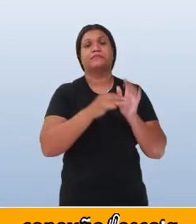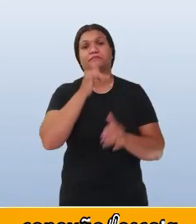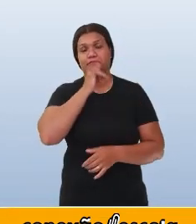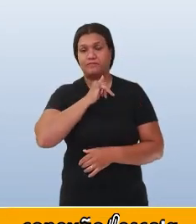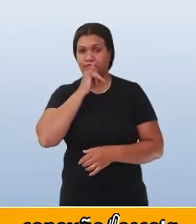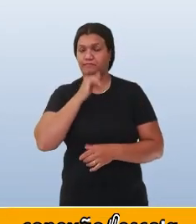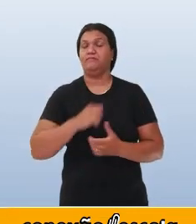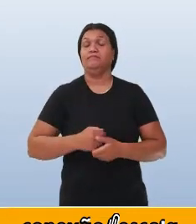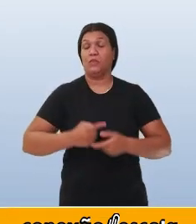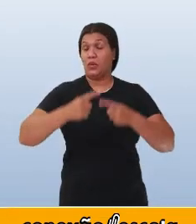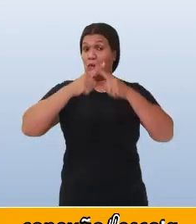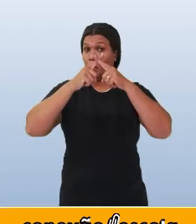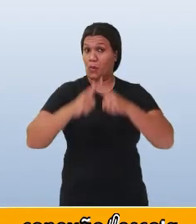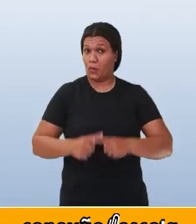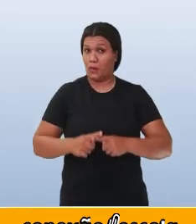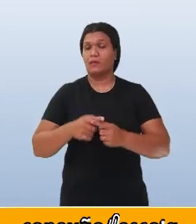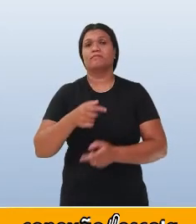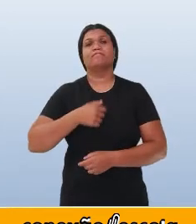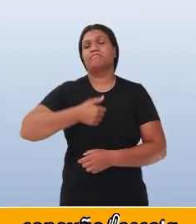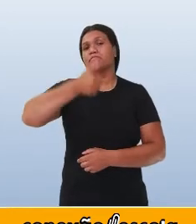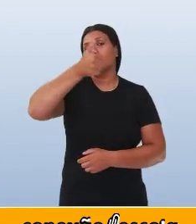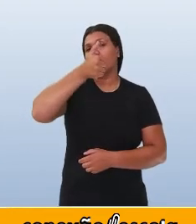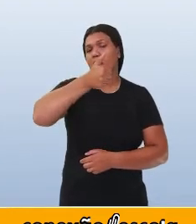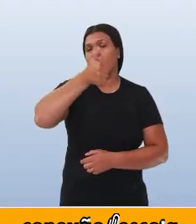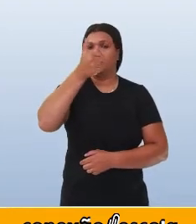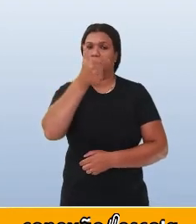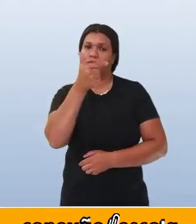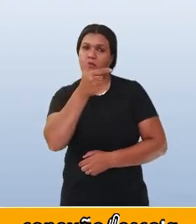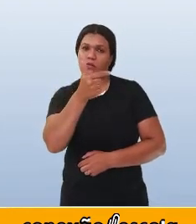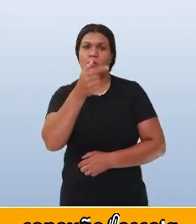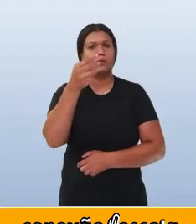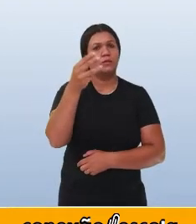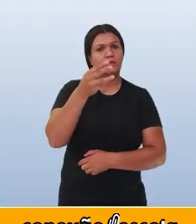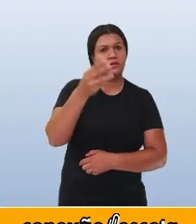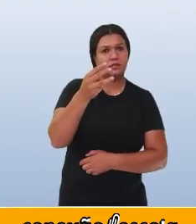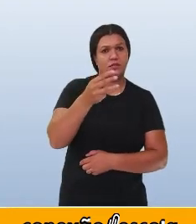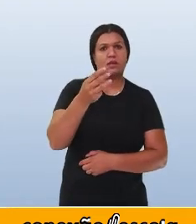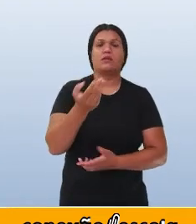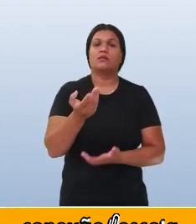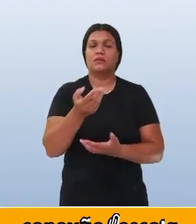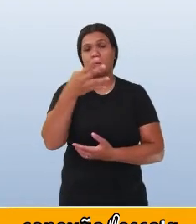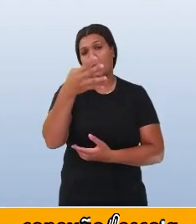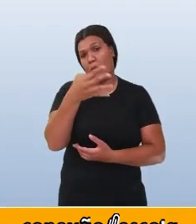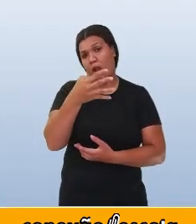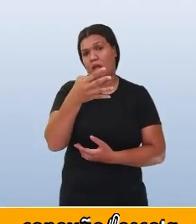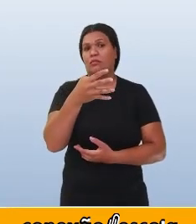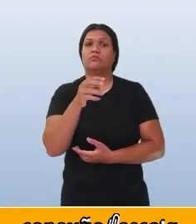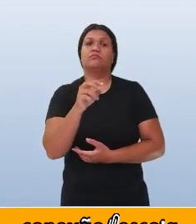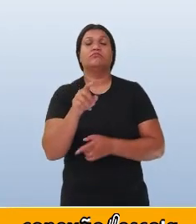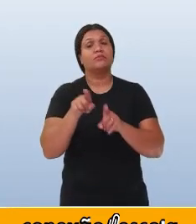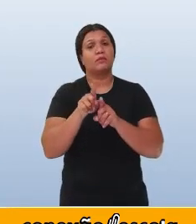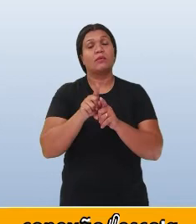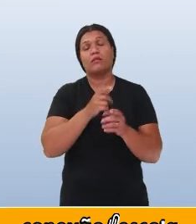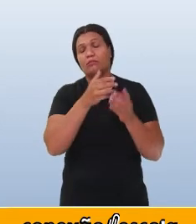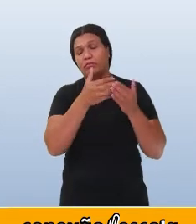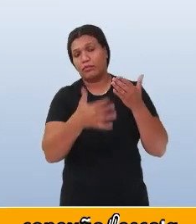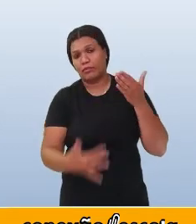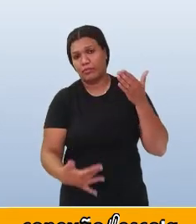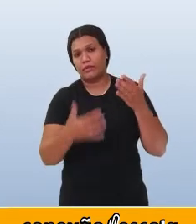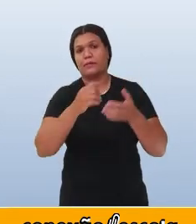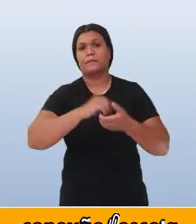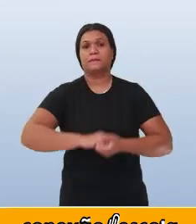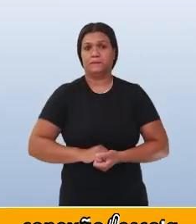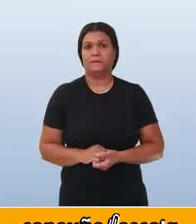Por exemplo, quem ficou em primeiro, segundo, terceiro, quarto e por aí vai.